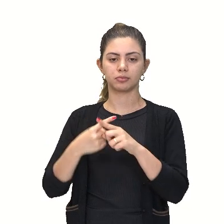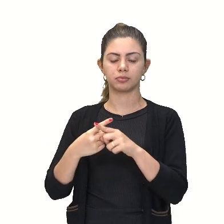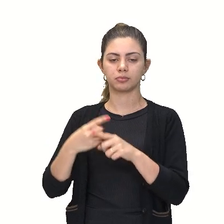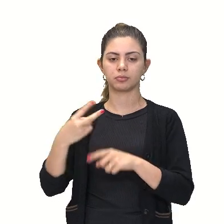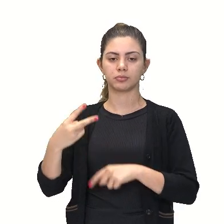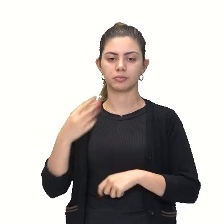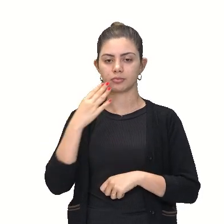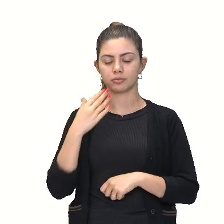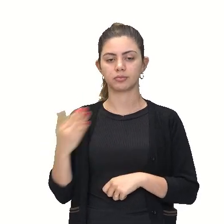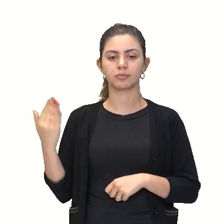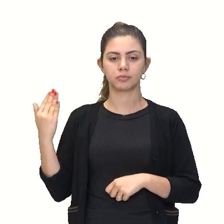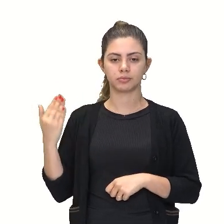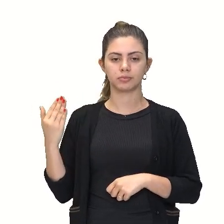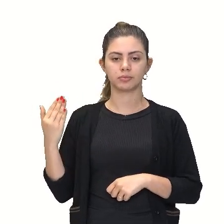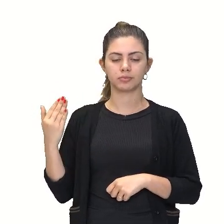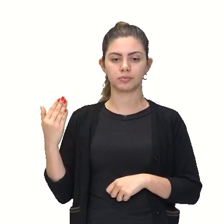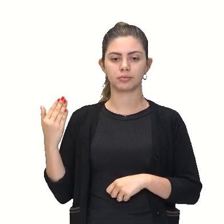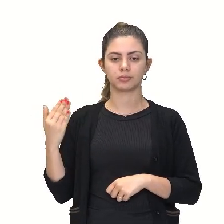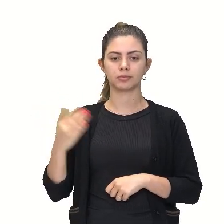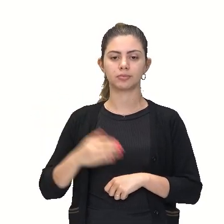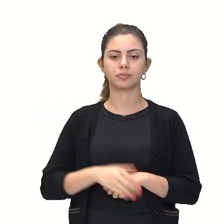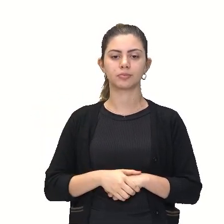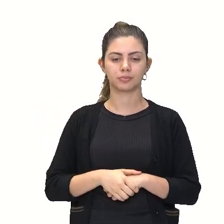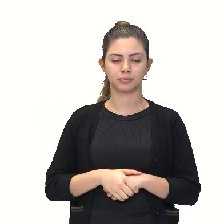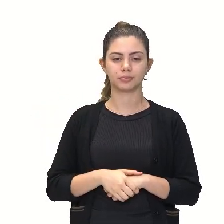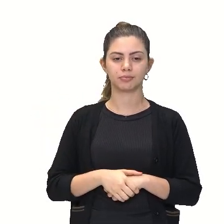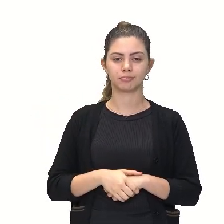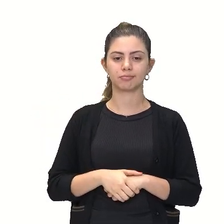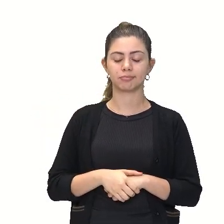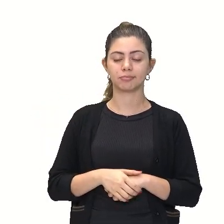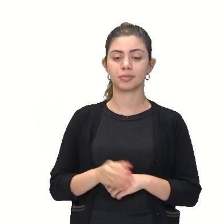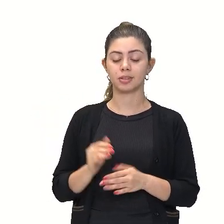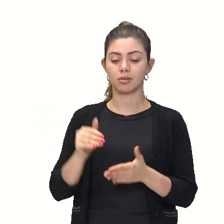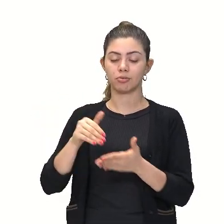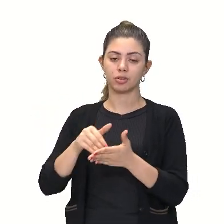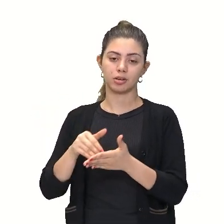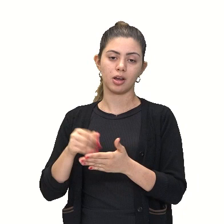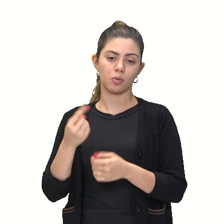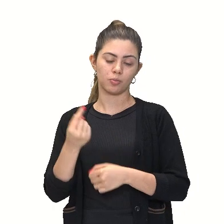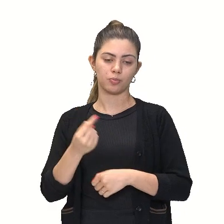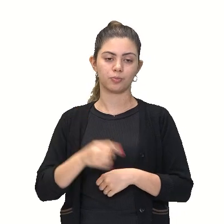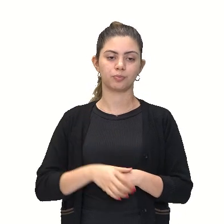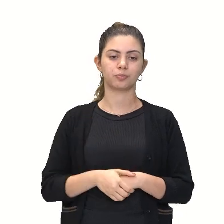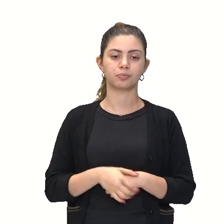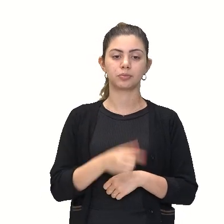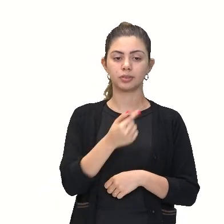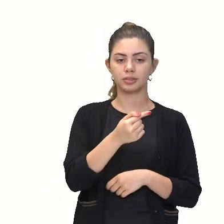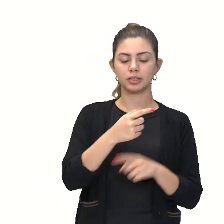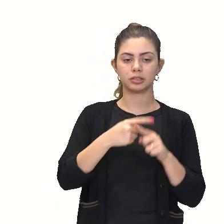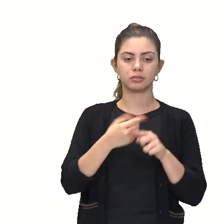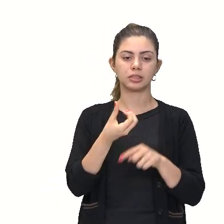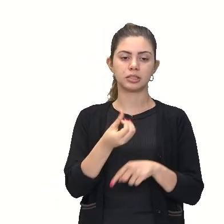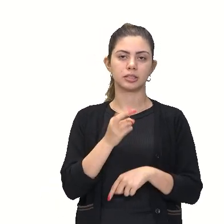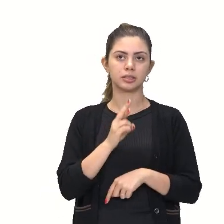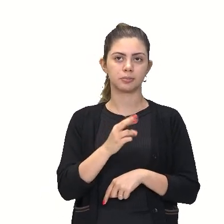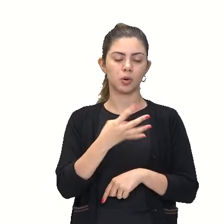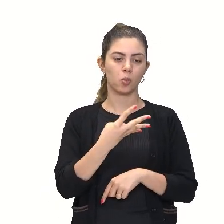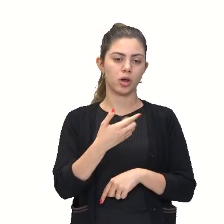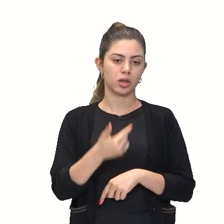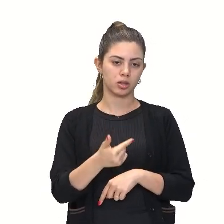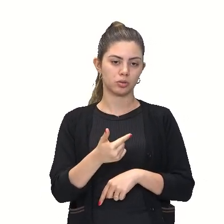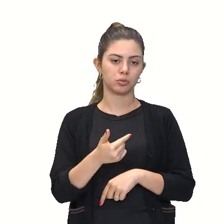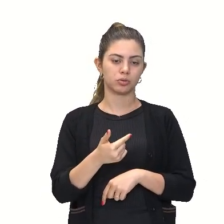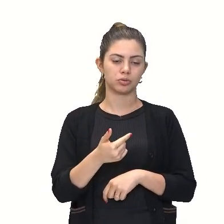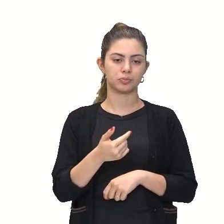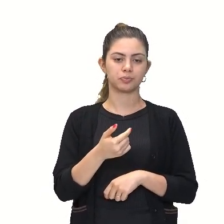três, vezes dois e vezes um. Acaba no um, então, lá vai, ó. Sete vezes seis, quarenta e dois.